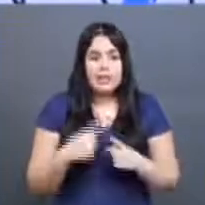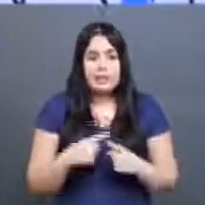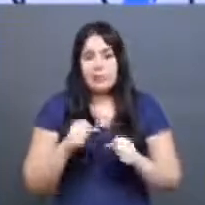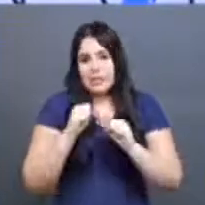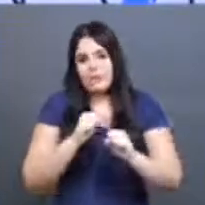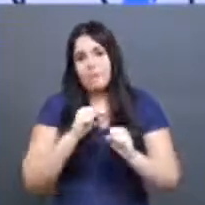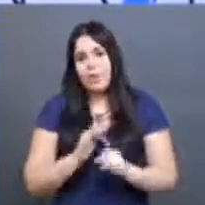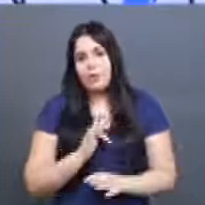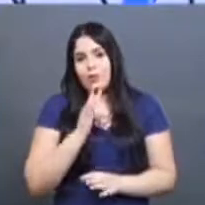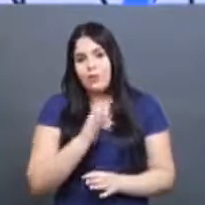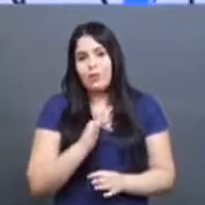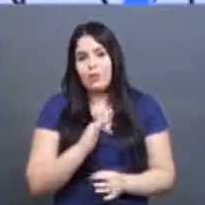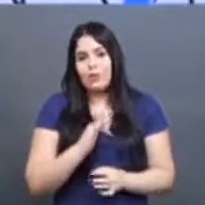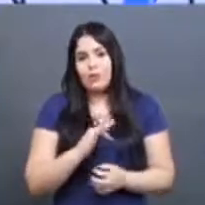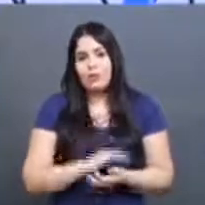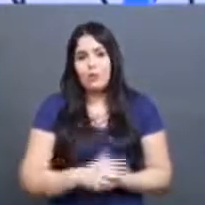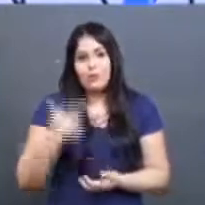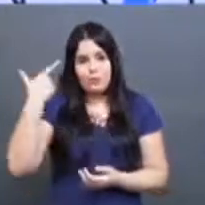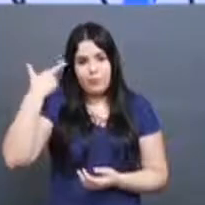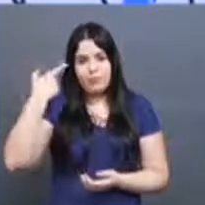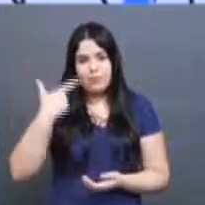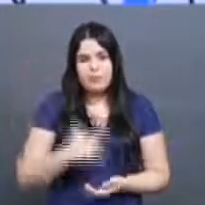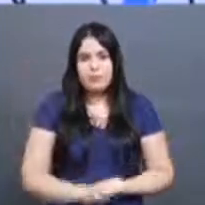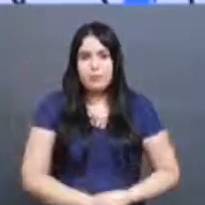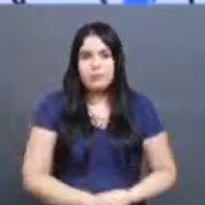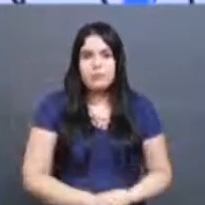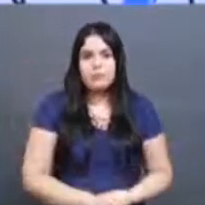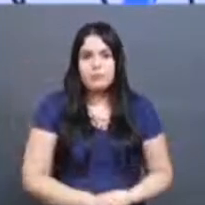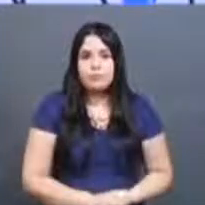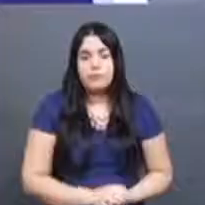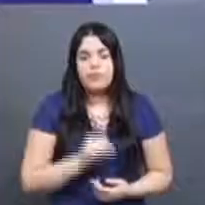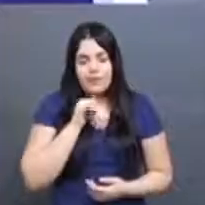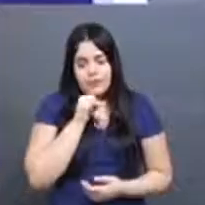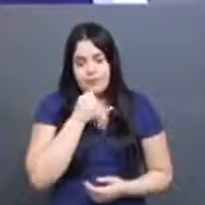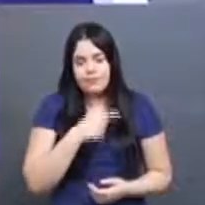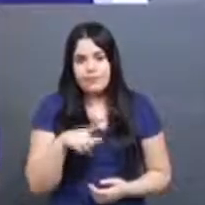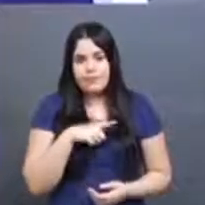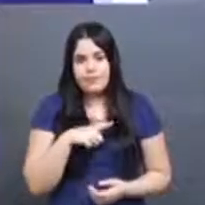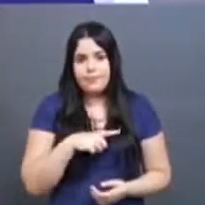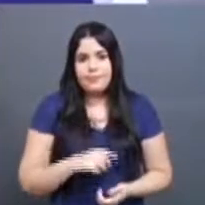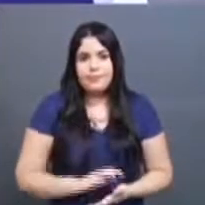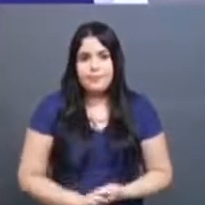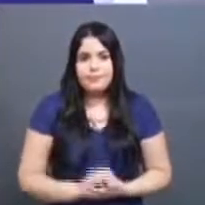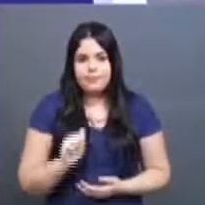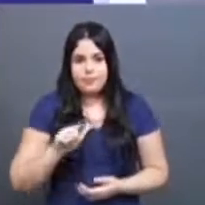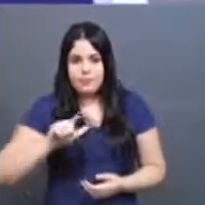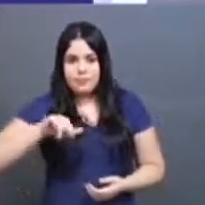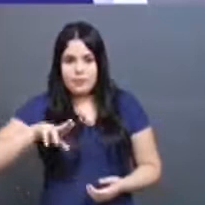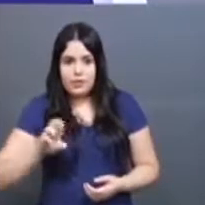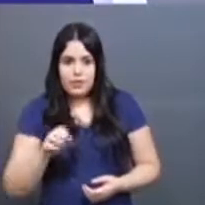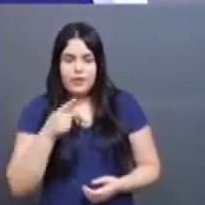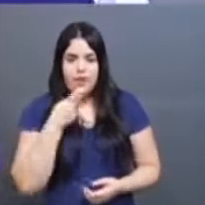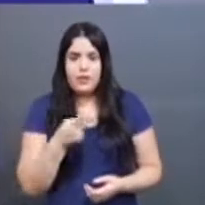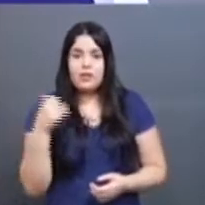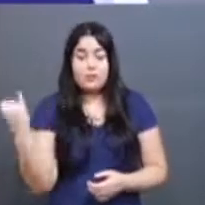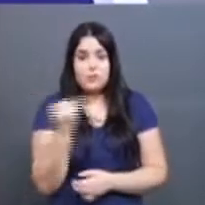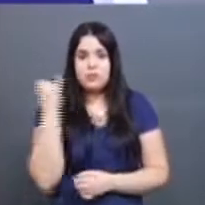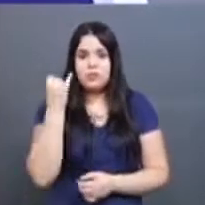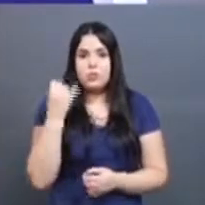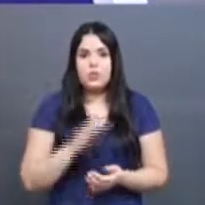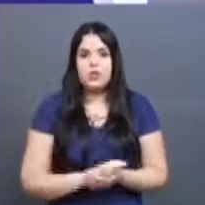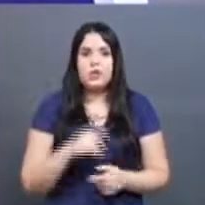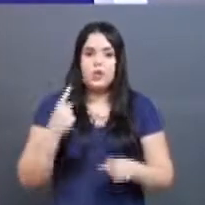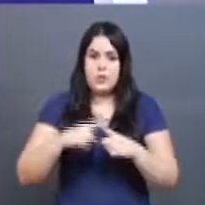mais drástica, que é a retirada da própria vida. Isso que a Aline está falando é bem importante. Porque, nessa